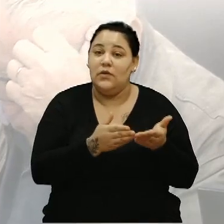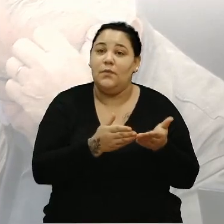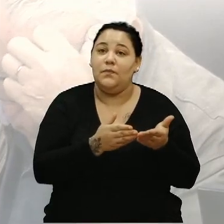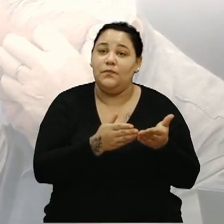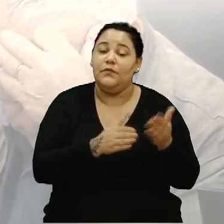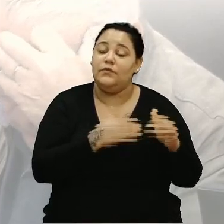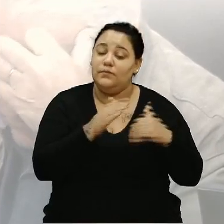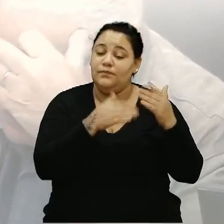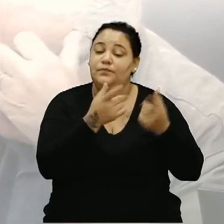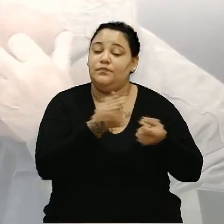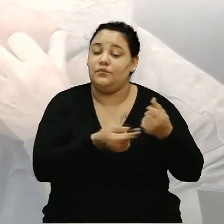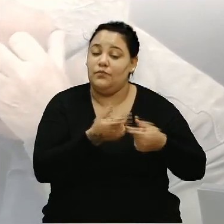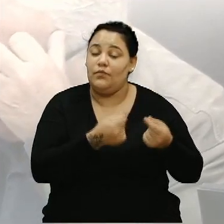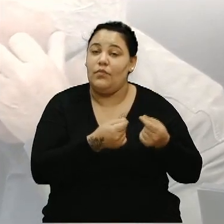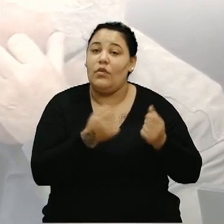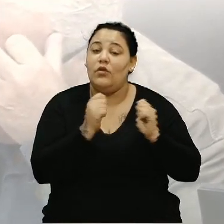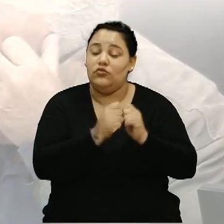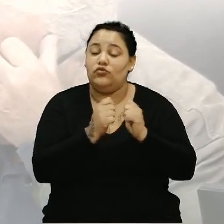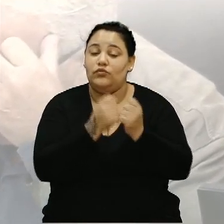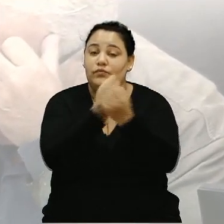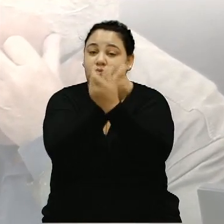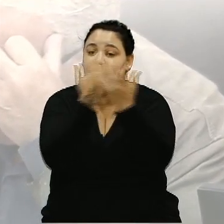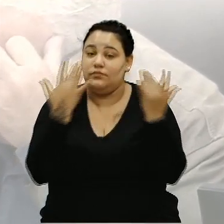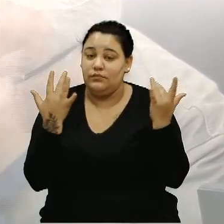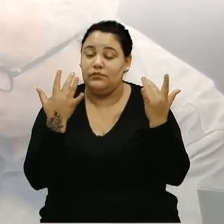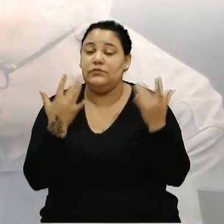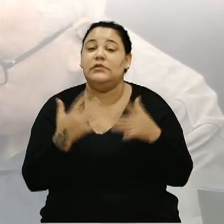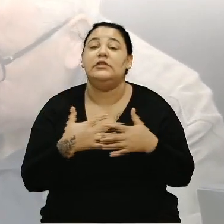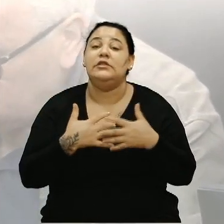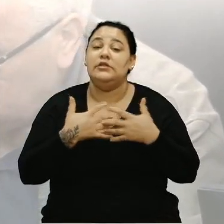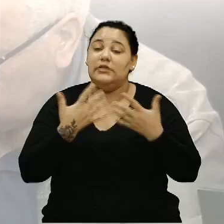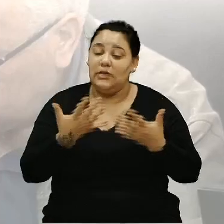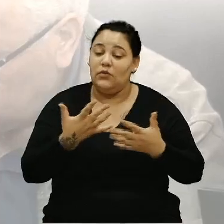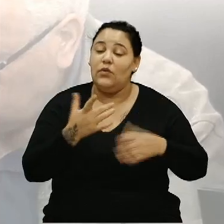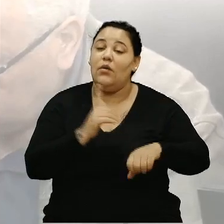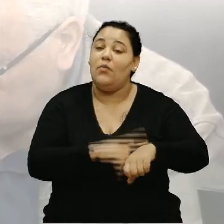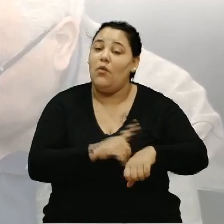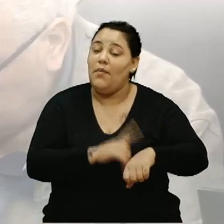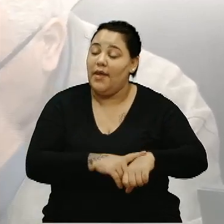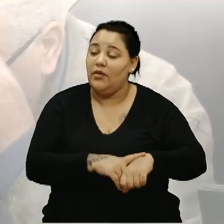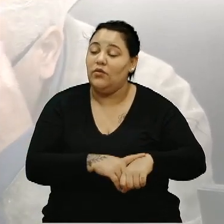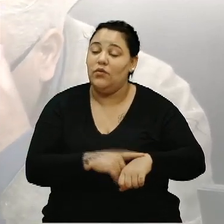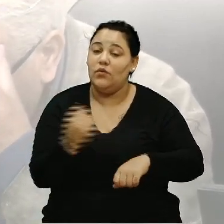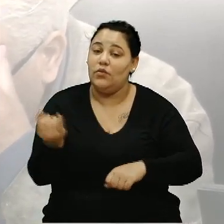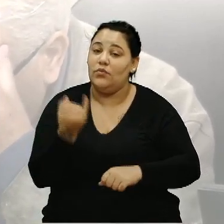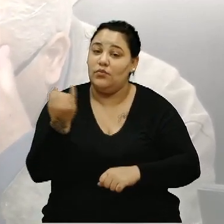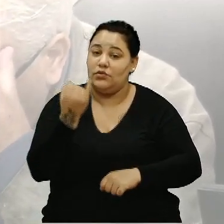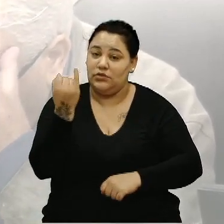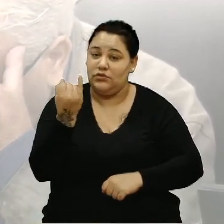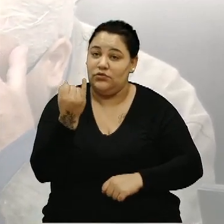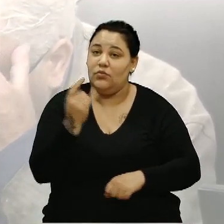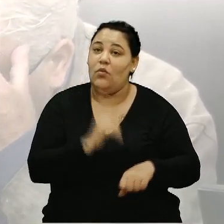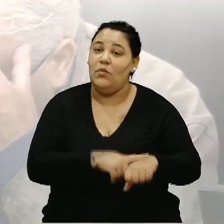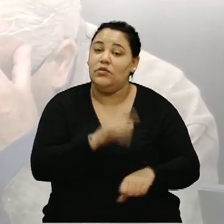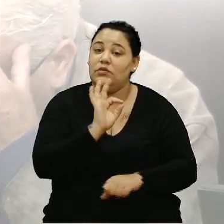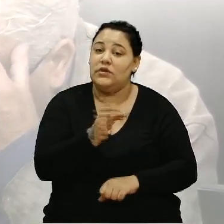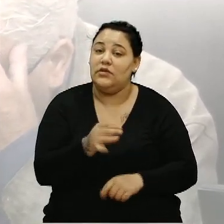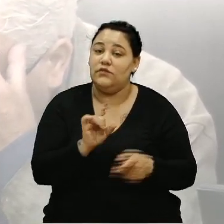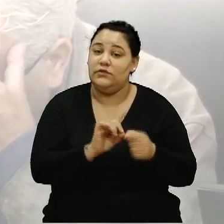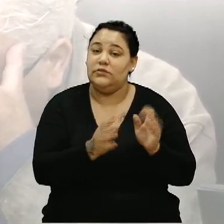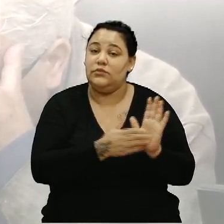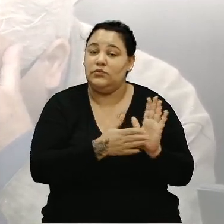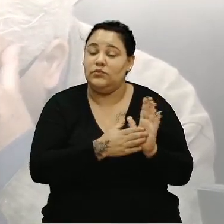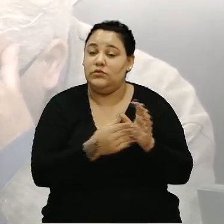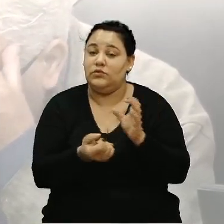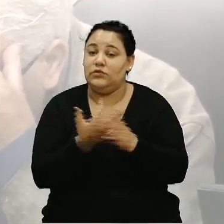desenvolvimento econômico através do meio ambiente. Então é um momento importante. Acho que é um momento, talvez, certo de propor a criação